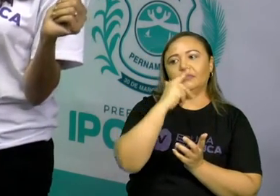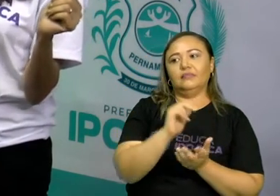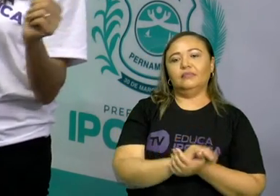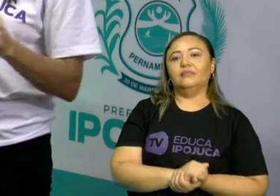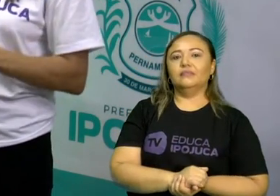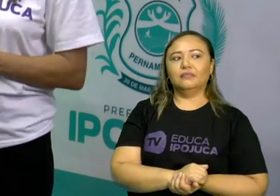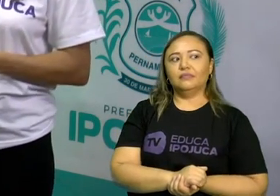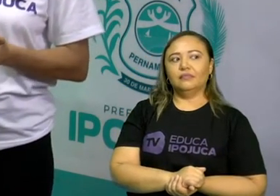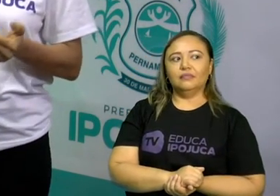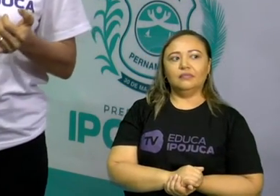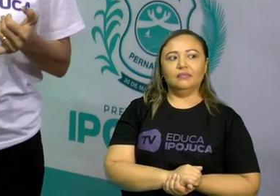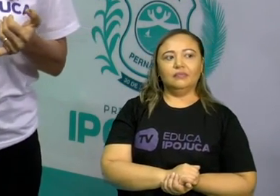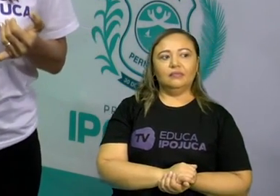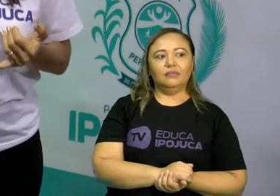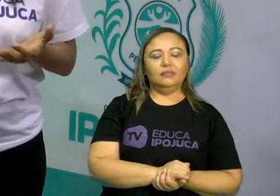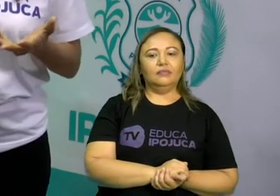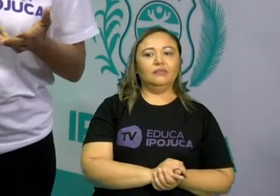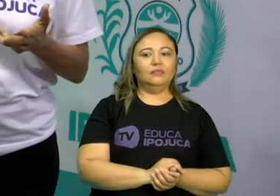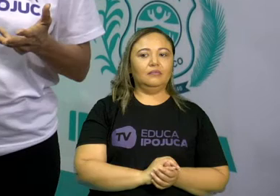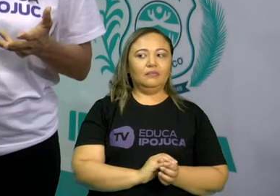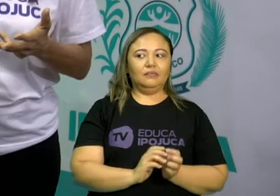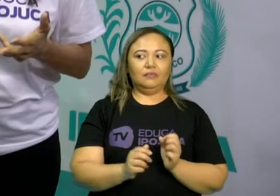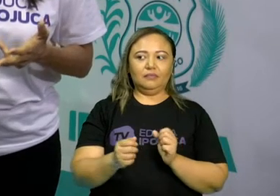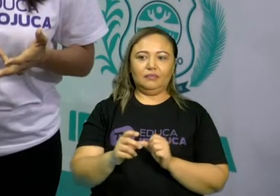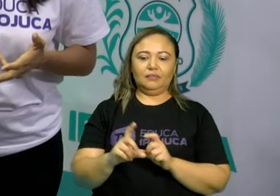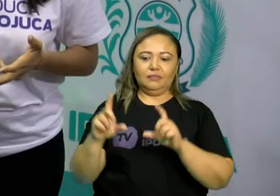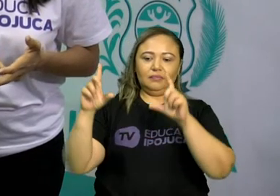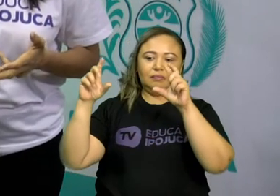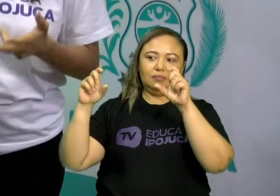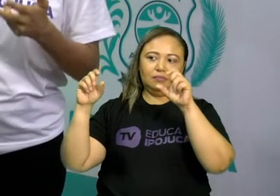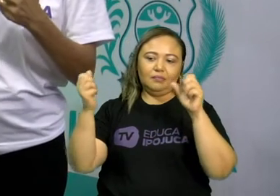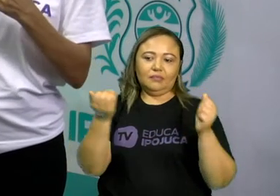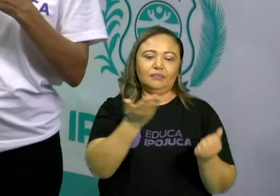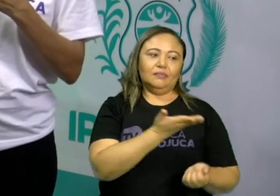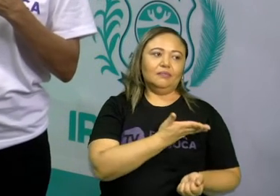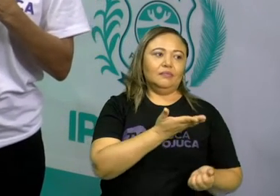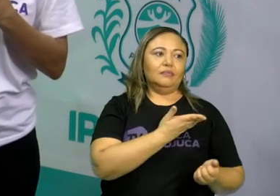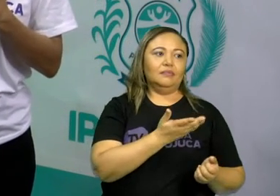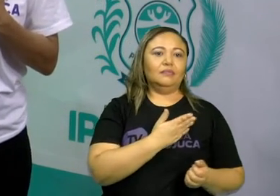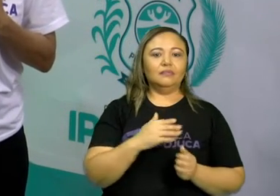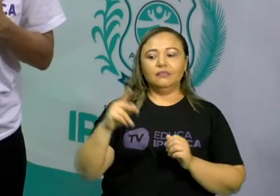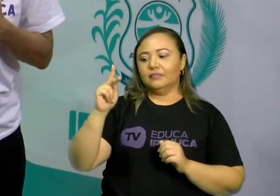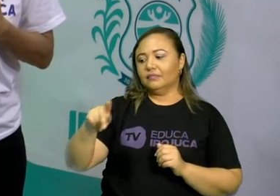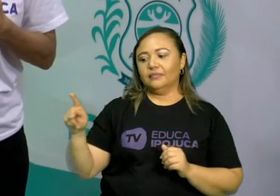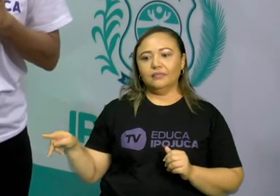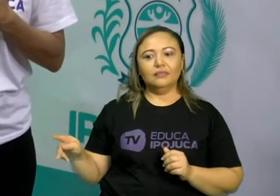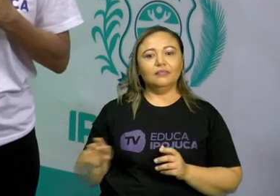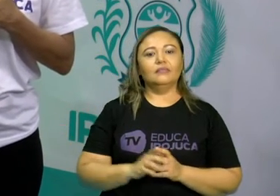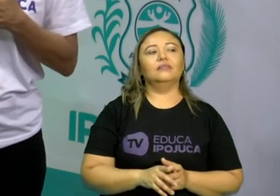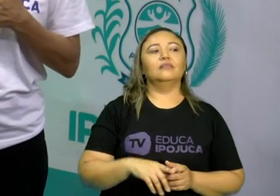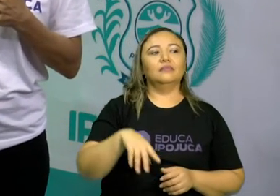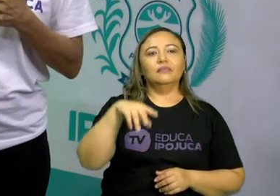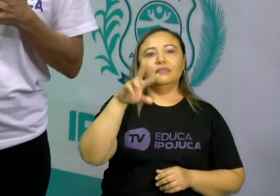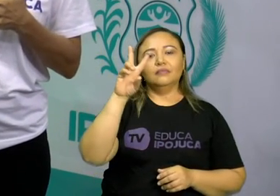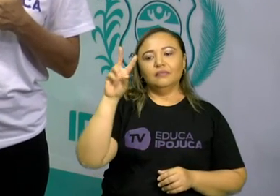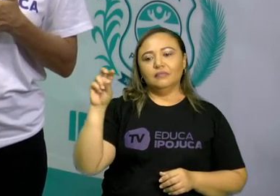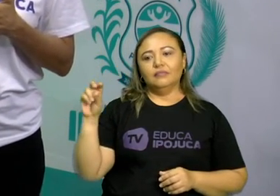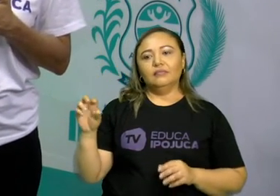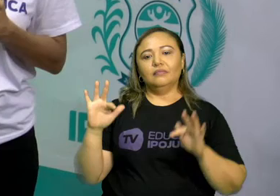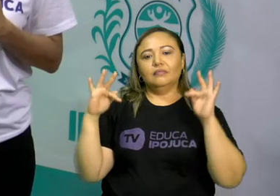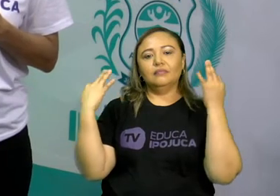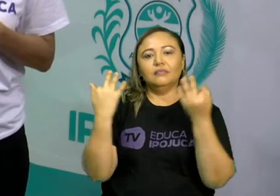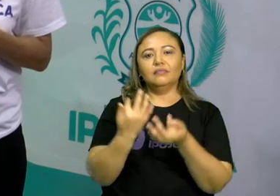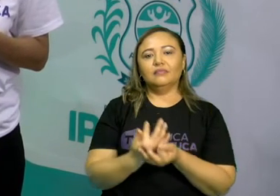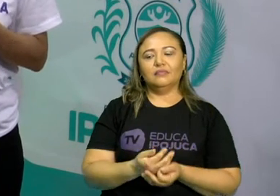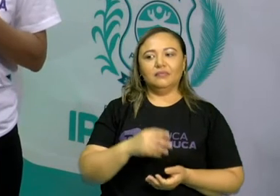as fotos junto dos amigos, junto da professora, junto da vovó. Aí todo